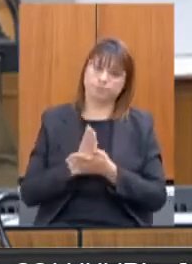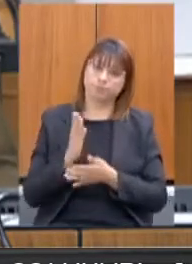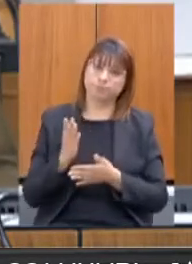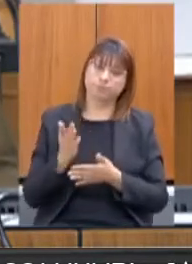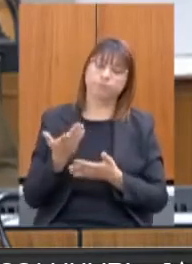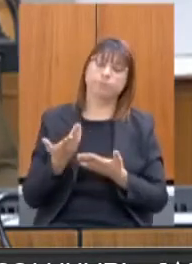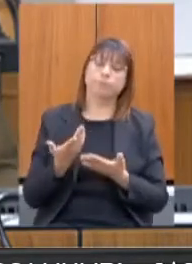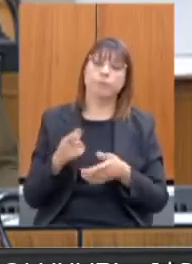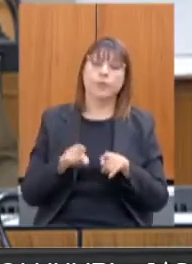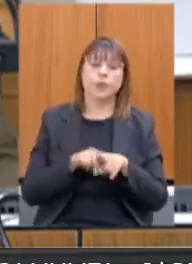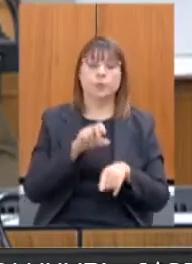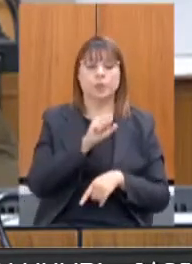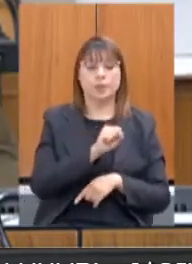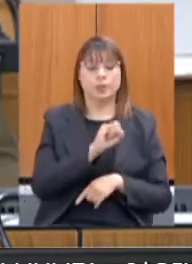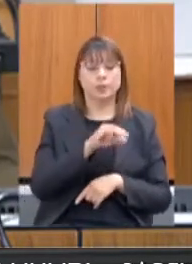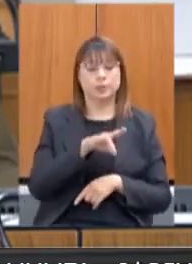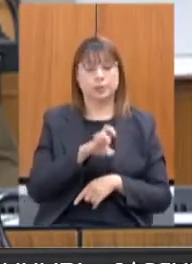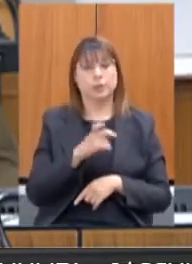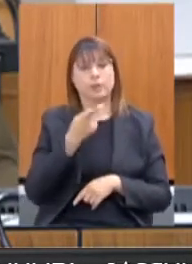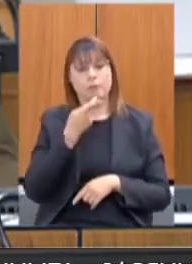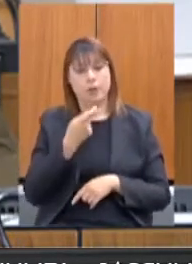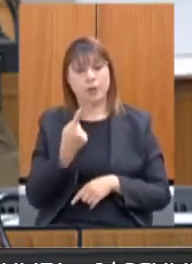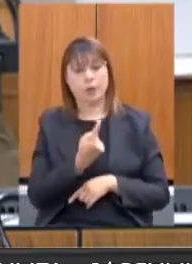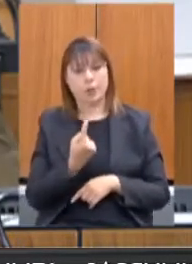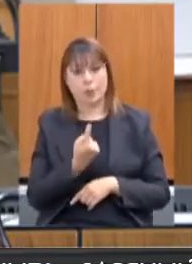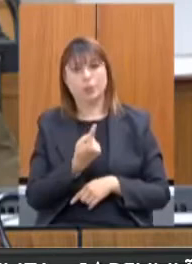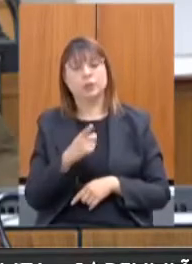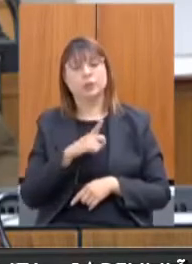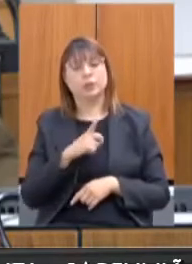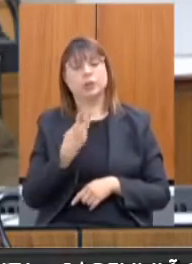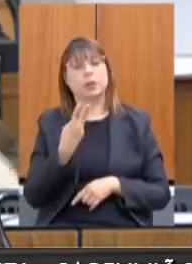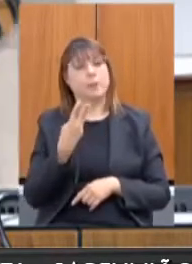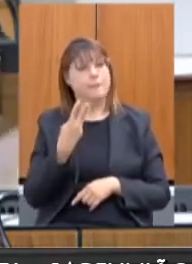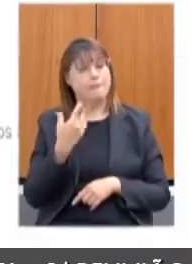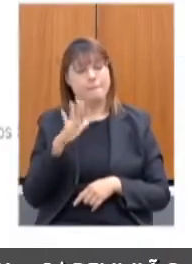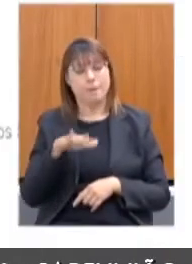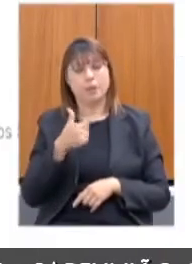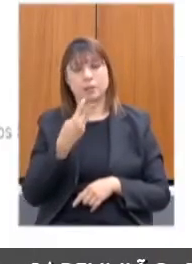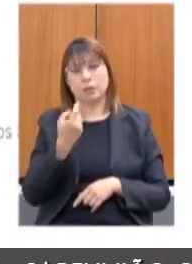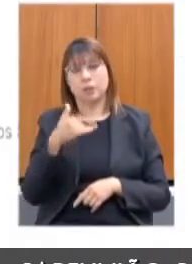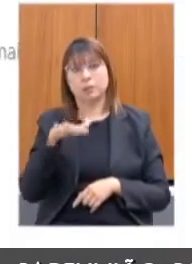Fale Conosco do Cine, onde tivemos 23.656 atendimentos.